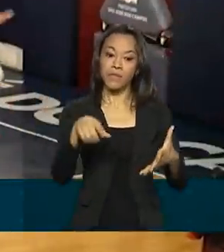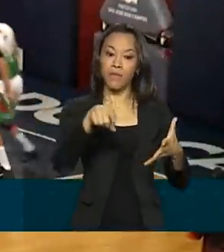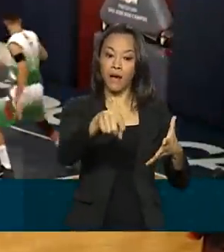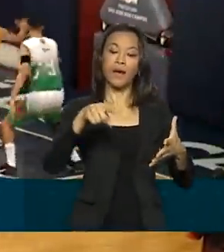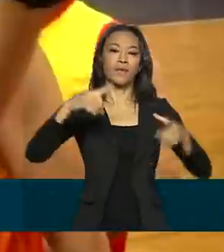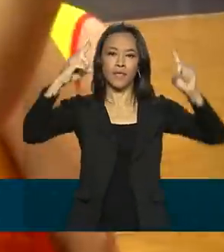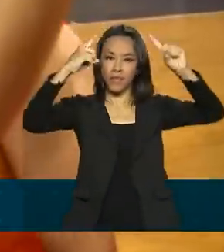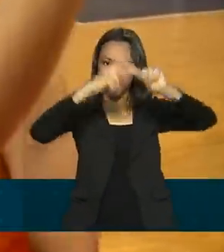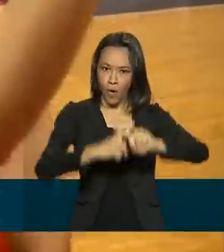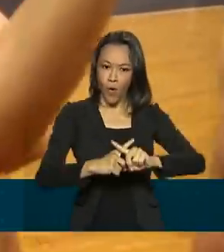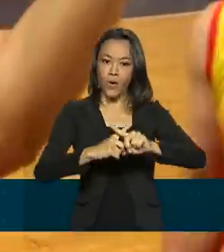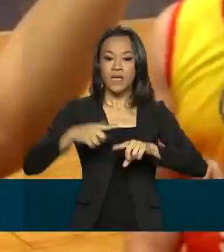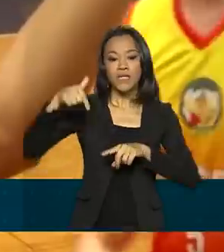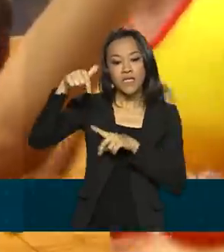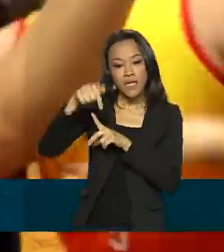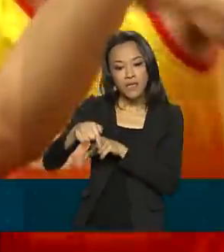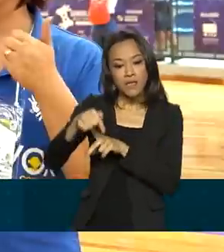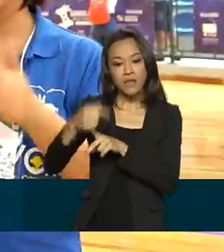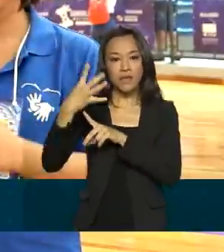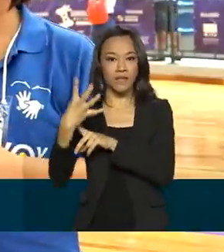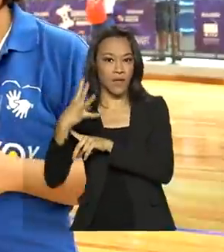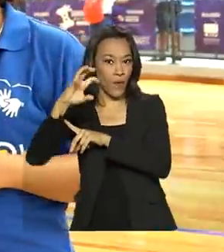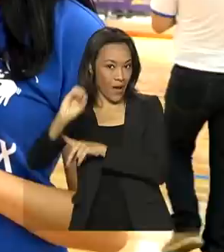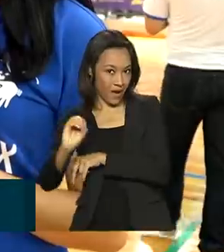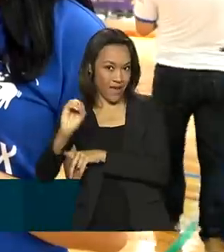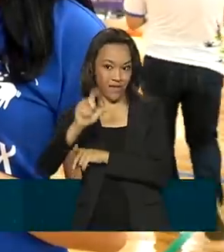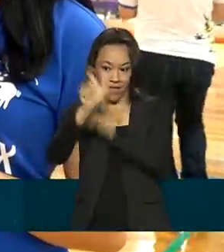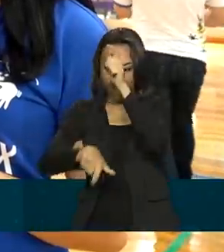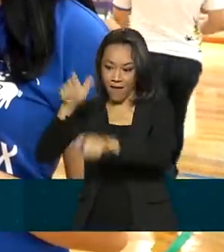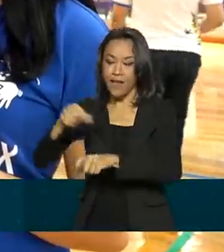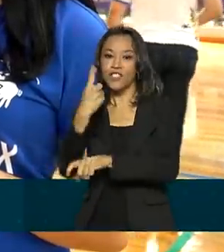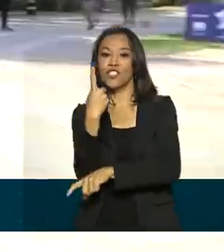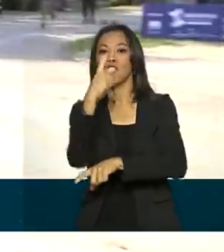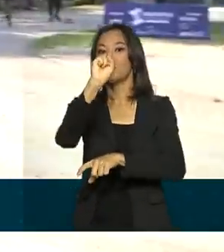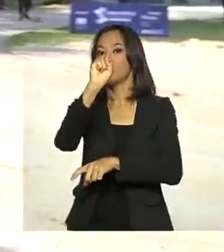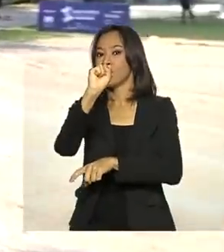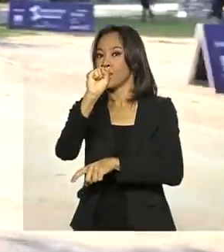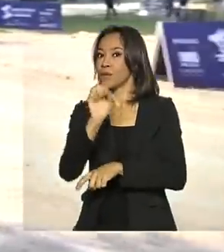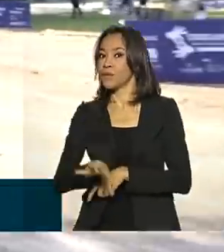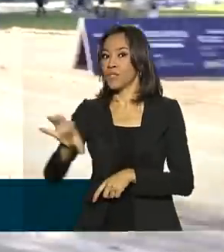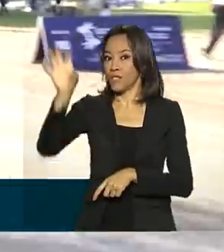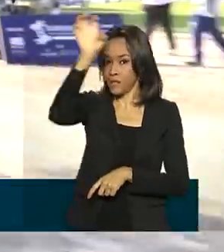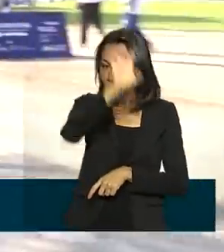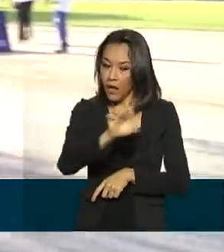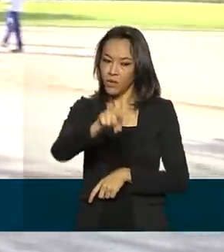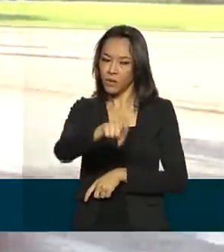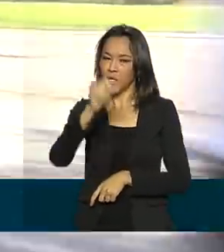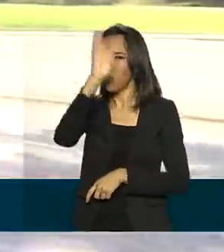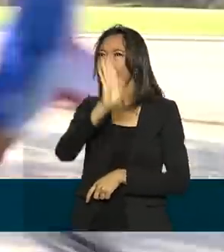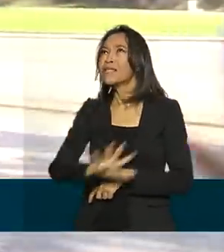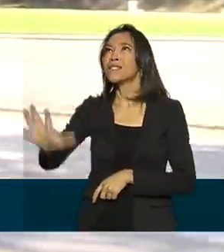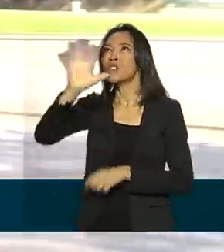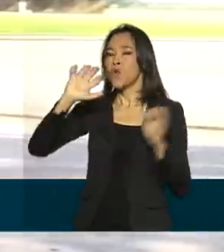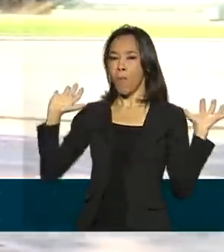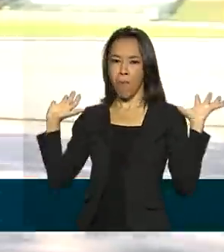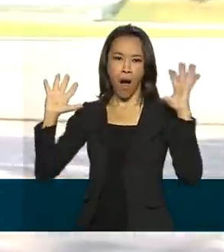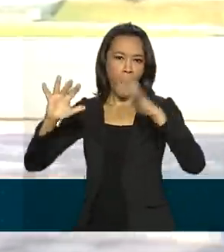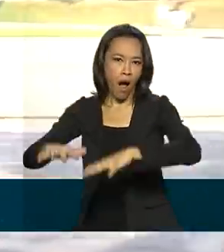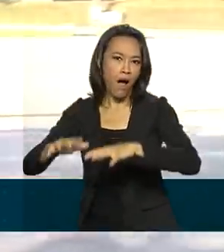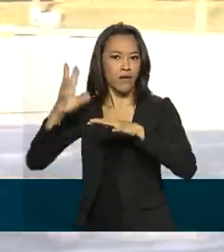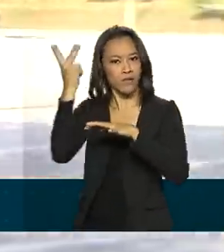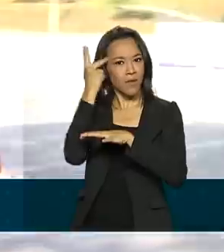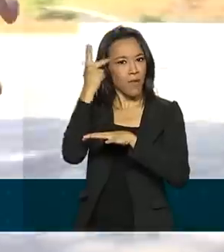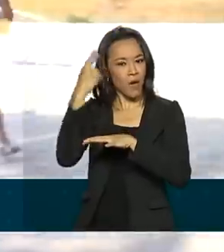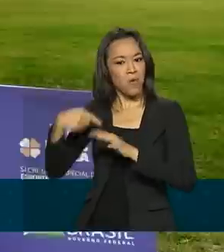Olimpíada Nacional 740 atletas de 18 estados, competidores de todo o país que mostraram não